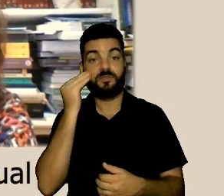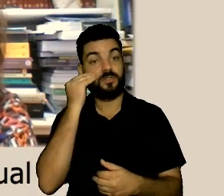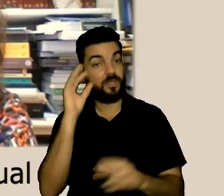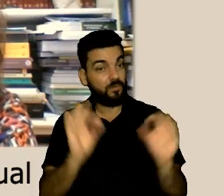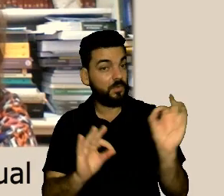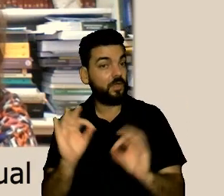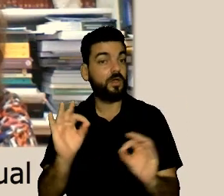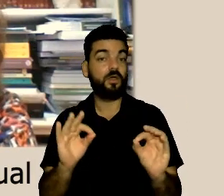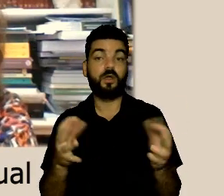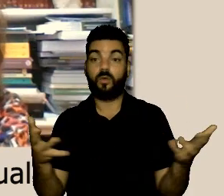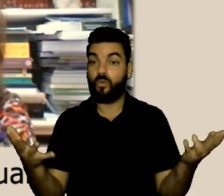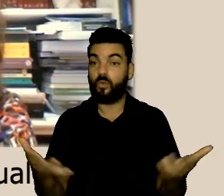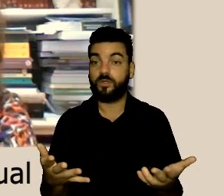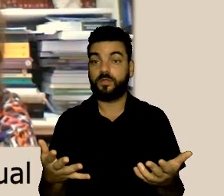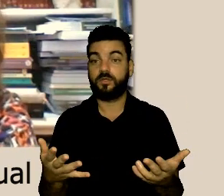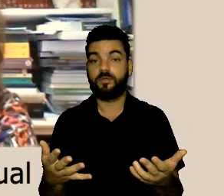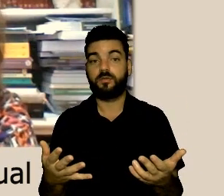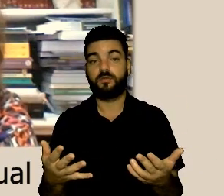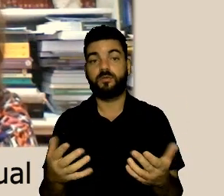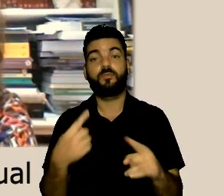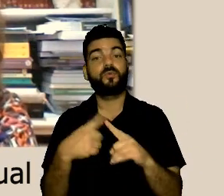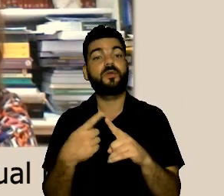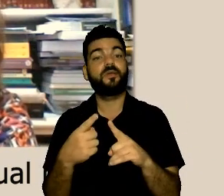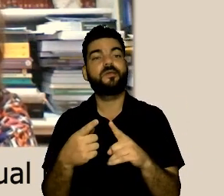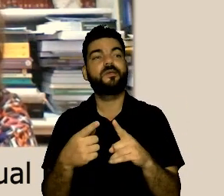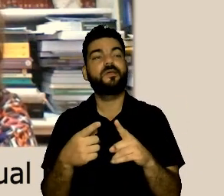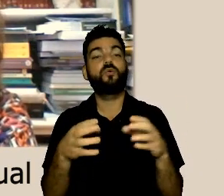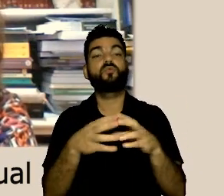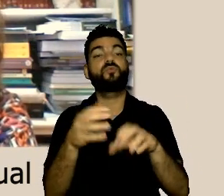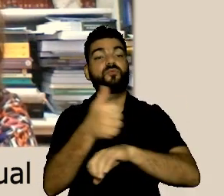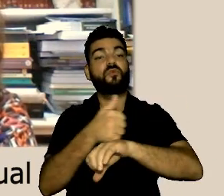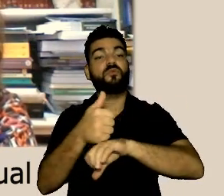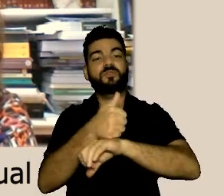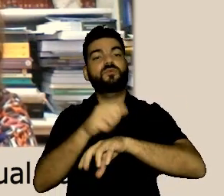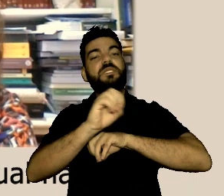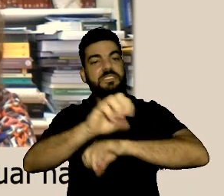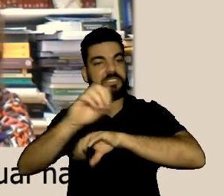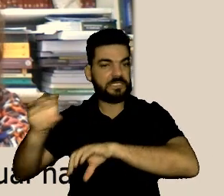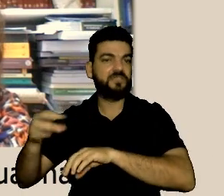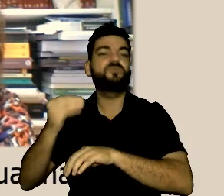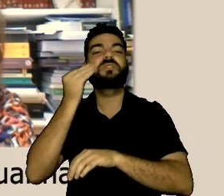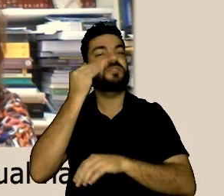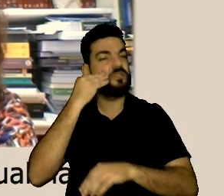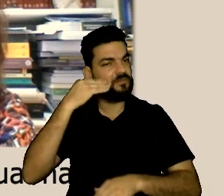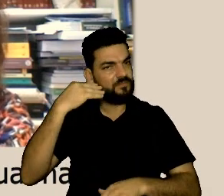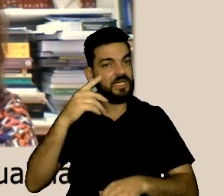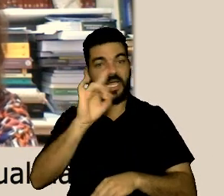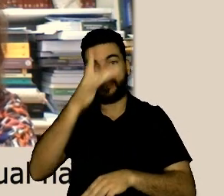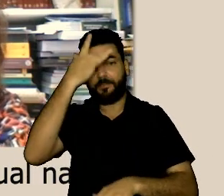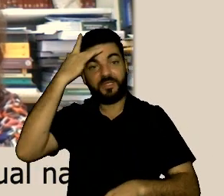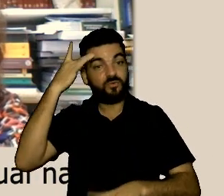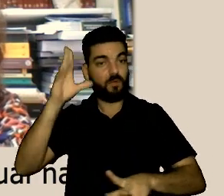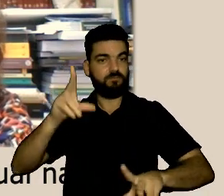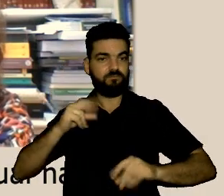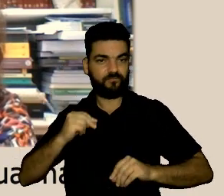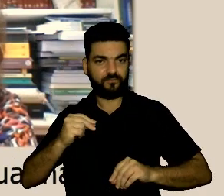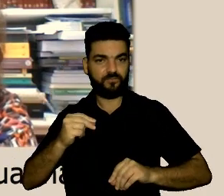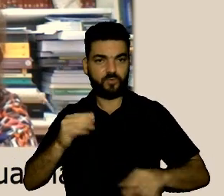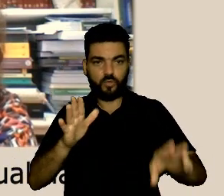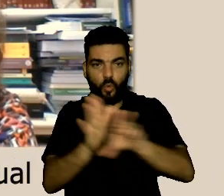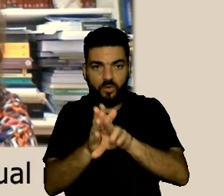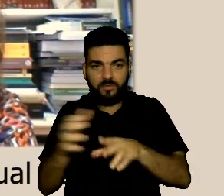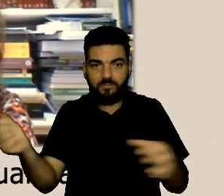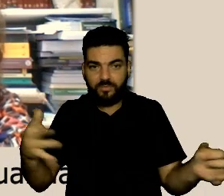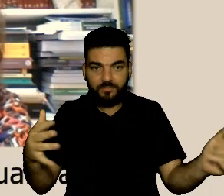é essa ideia e procuramos fazer isso agora volto a dizer com o nosso centro de formação